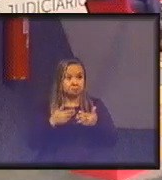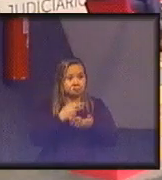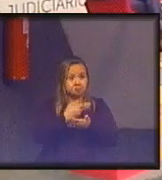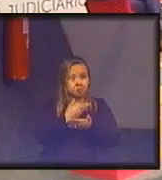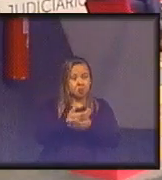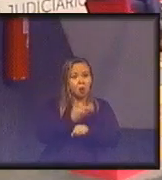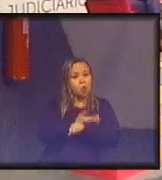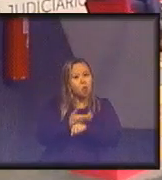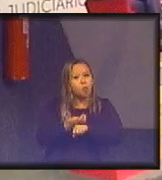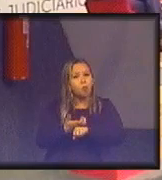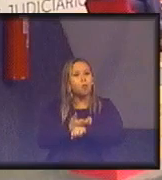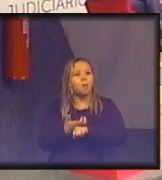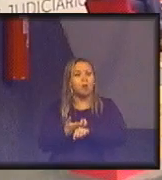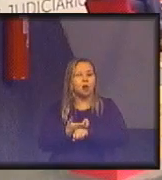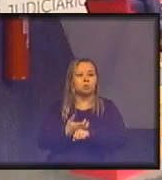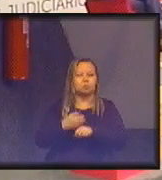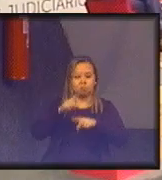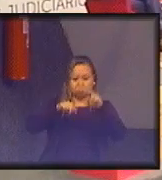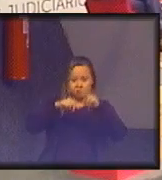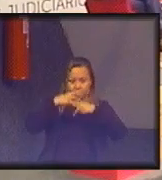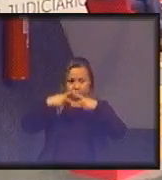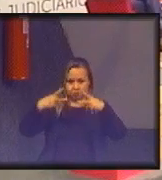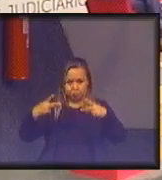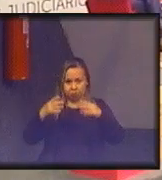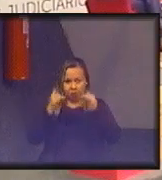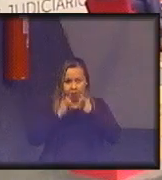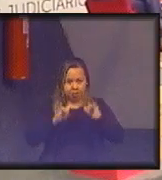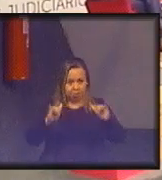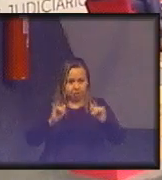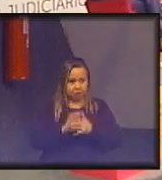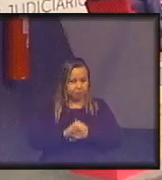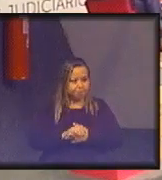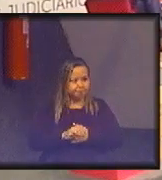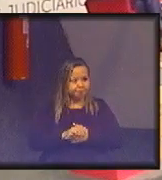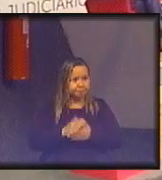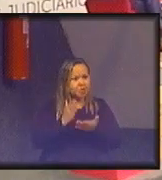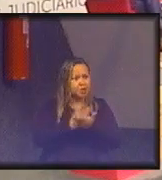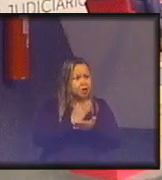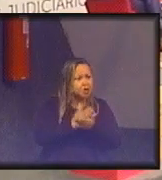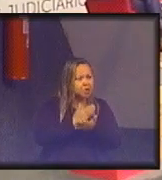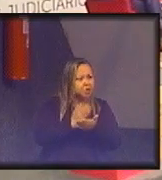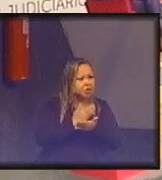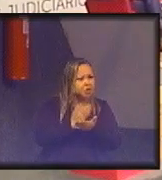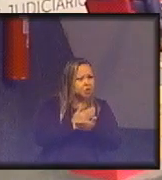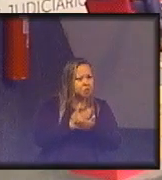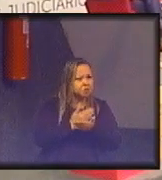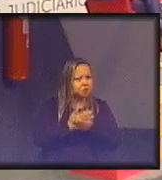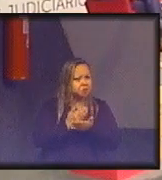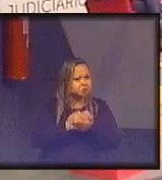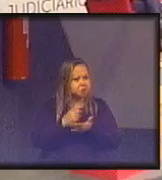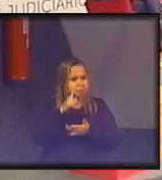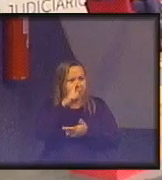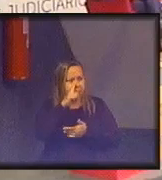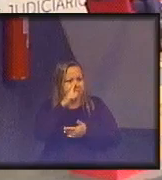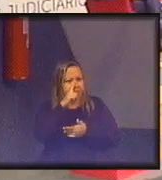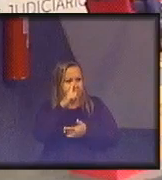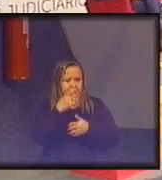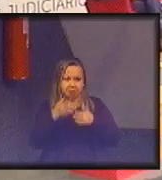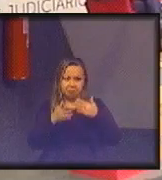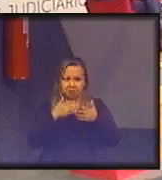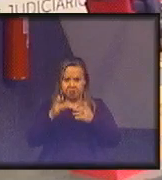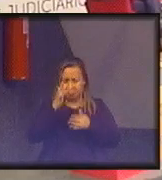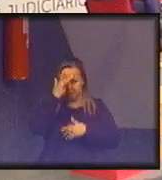toda vez que alguém cita muito um livro corre o risco de ninguém ter lido o McLuhan escreveu isso ele morreu em